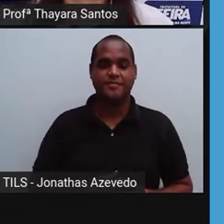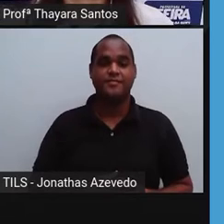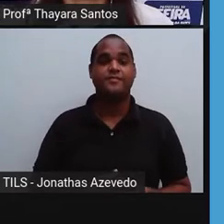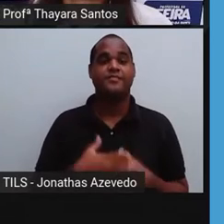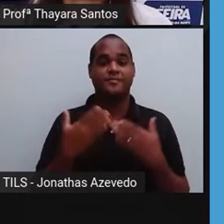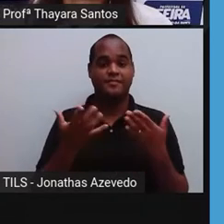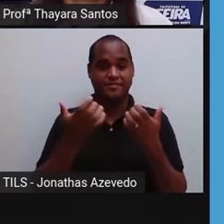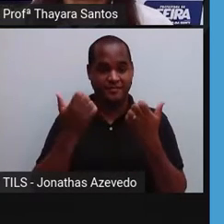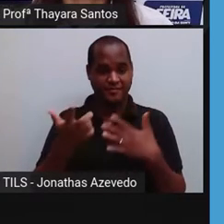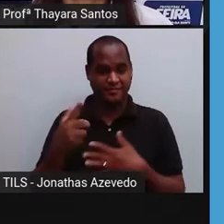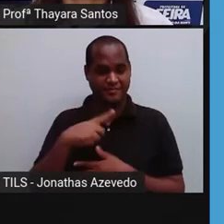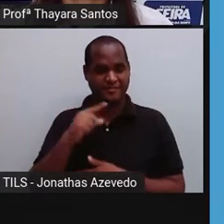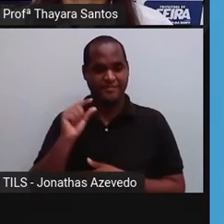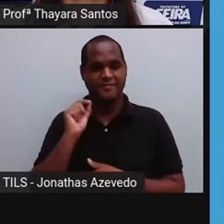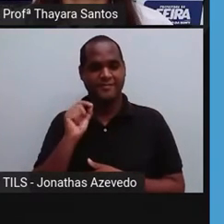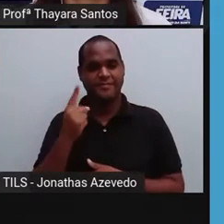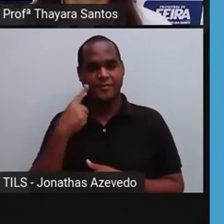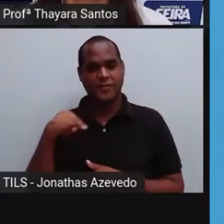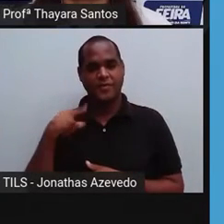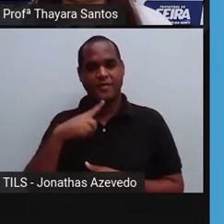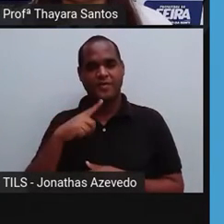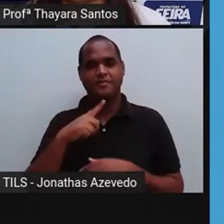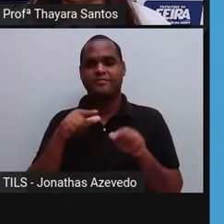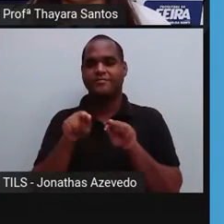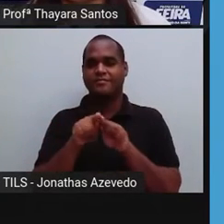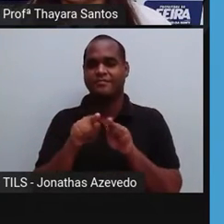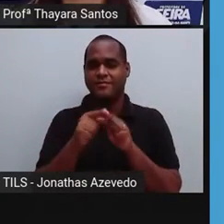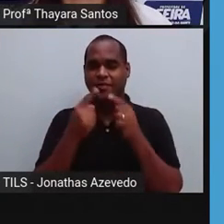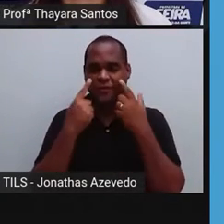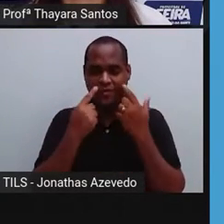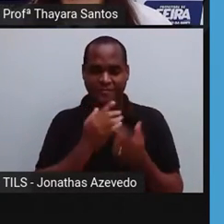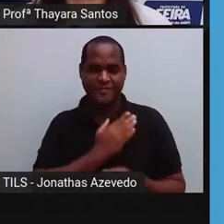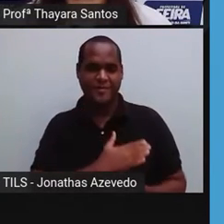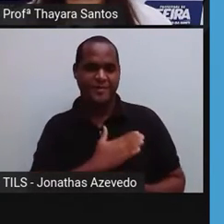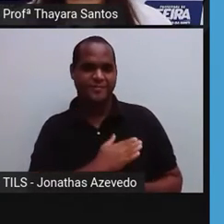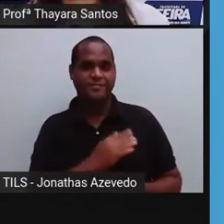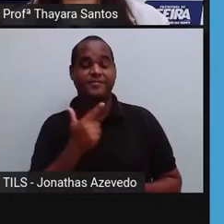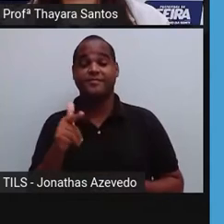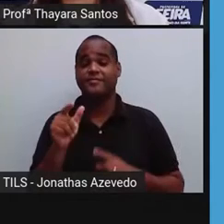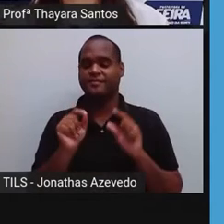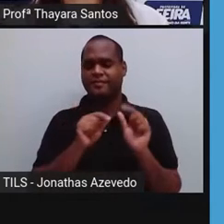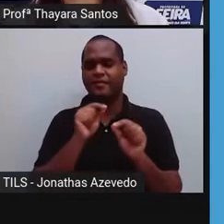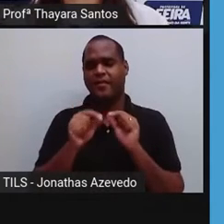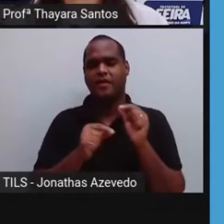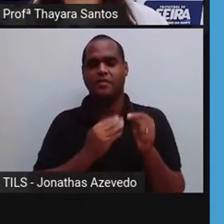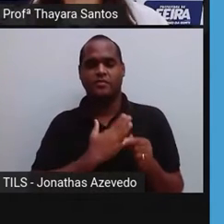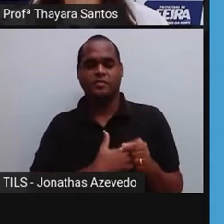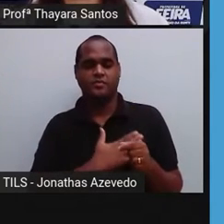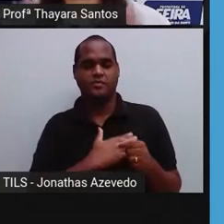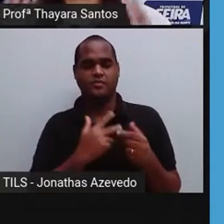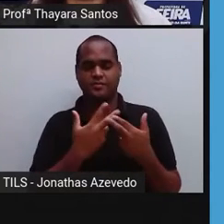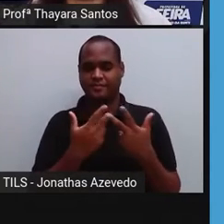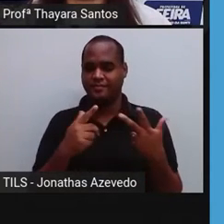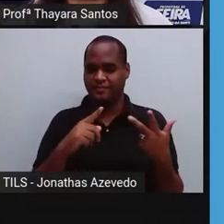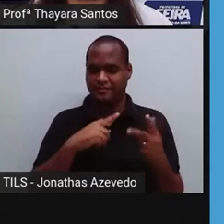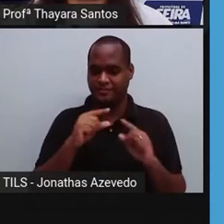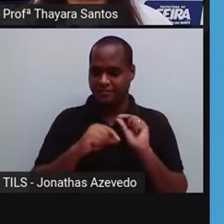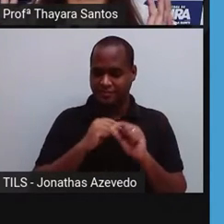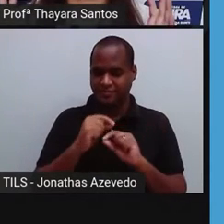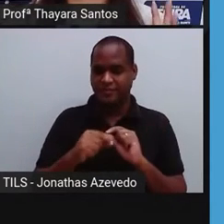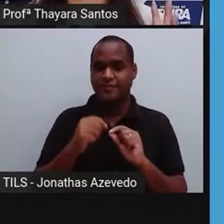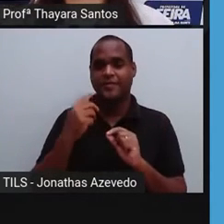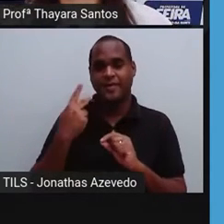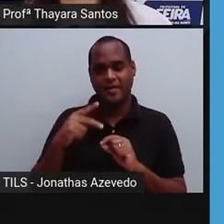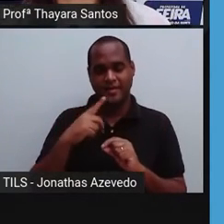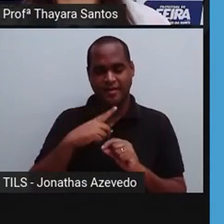Agora sim, a gente está vendo o coração. Então, o coração, ele é formado por um músculo, que a